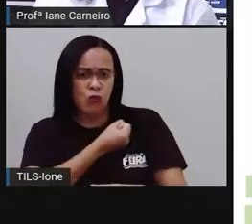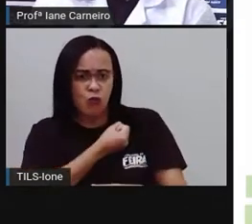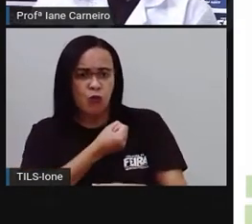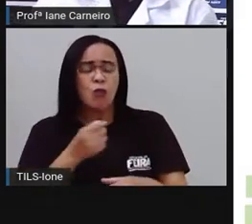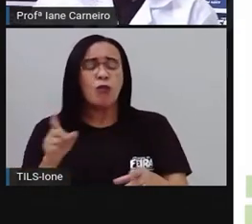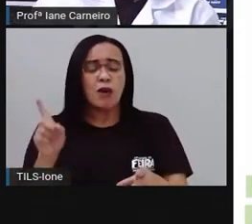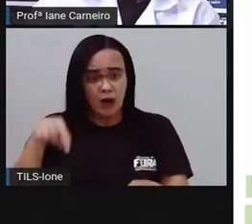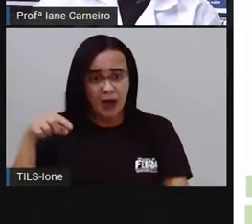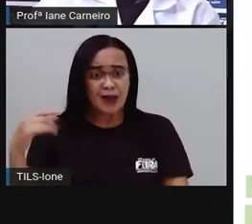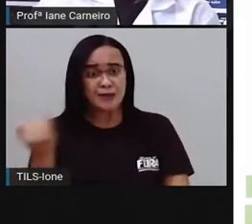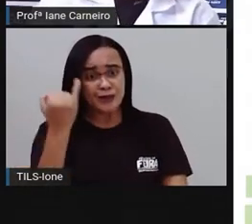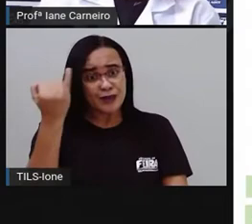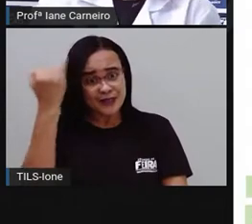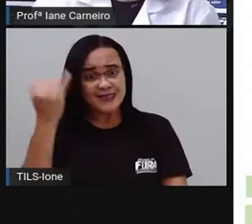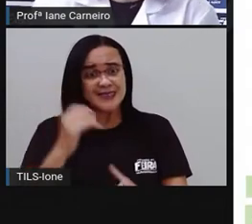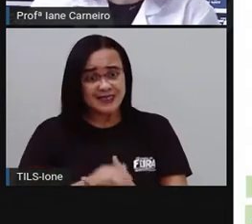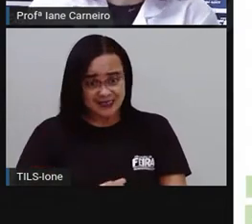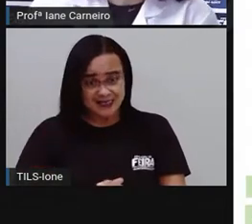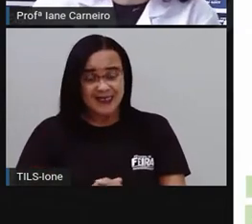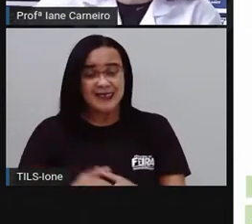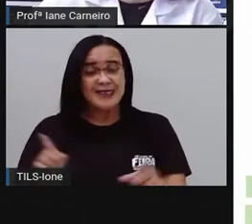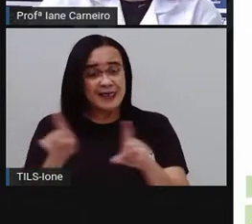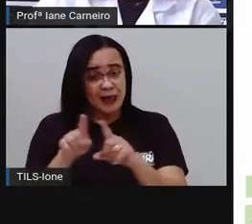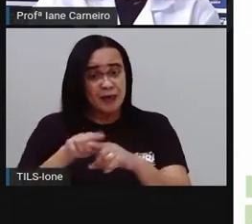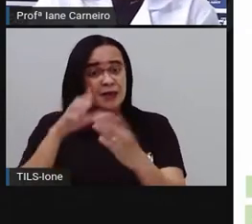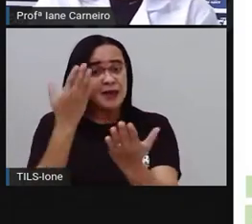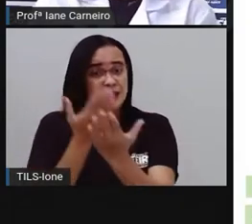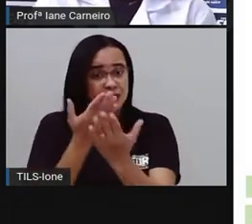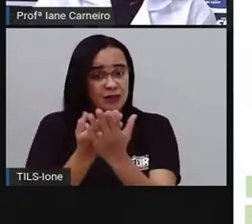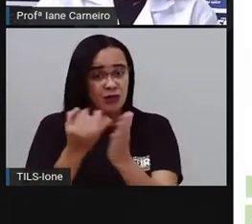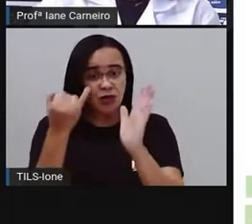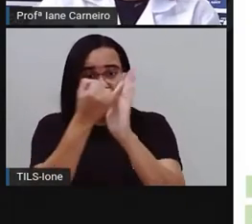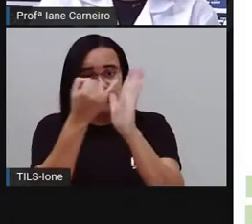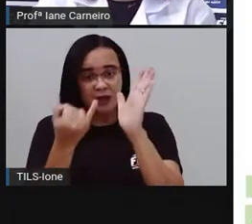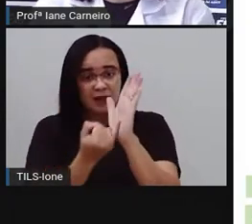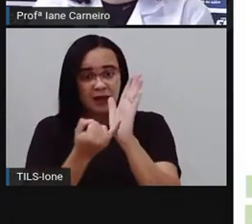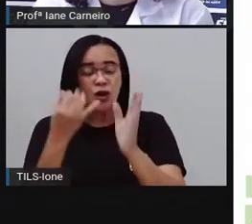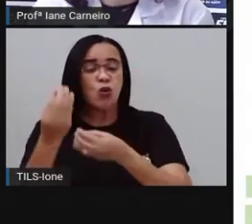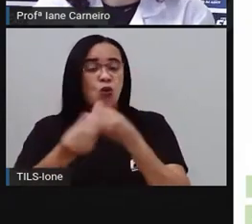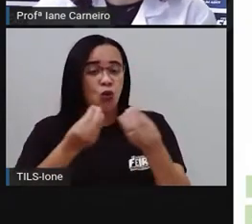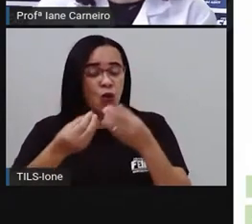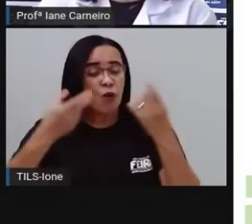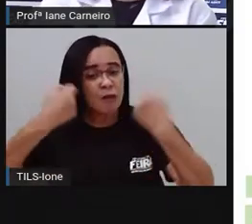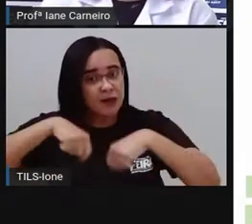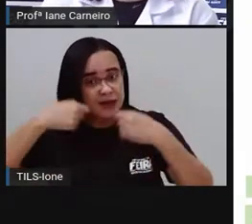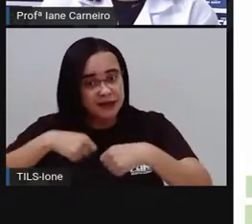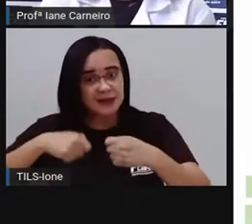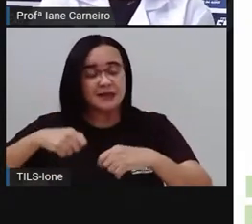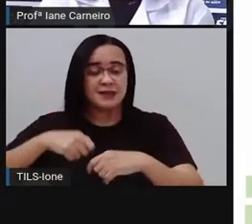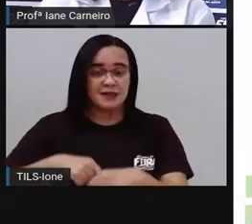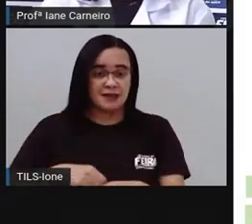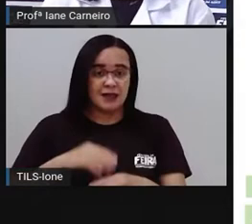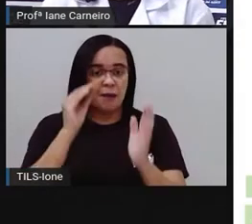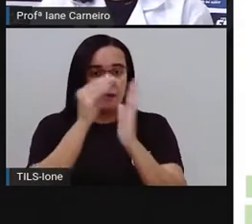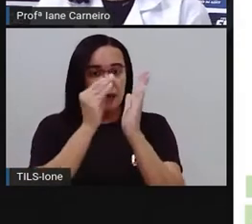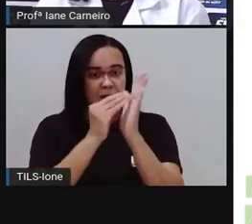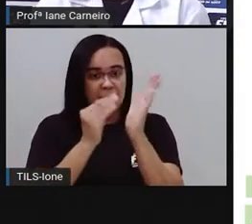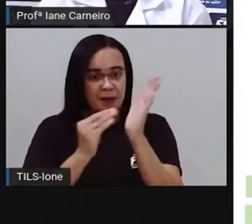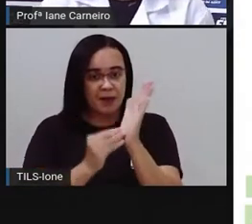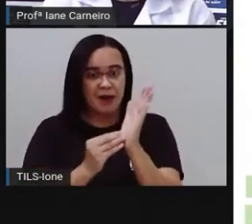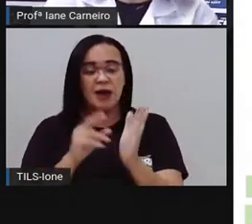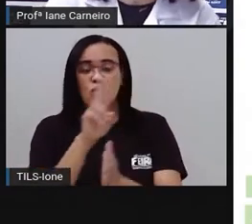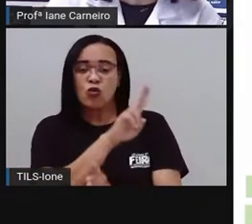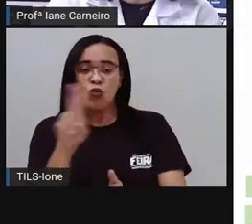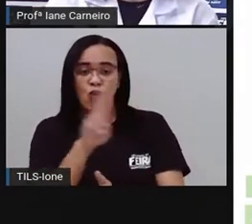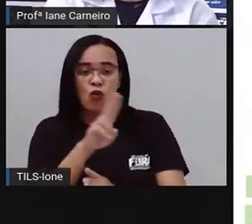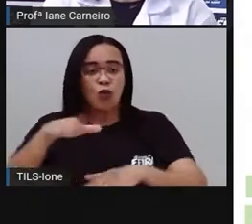pede, né? Que seja registrado o endereço daquele estudante. Então, quando você conhece alguém também, as pessoas geralmente perguntam, tudo bem, como